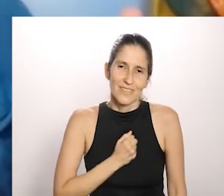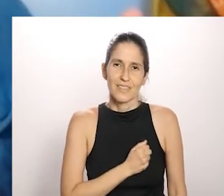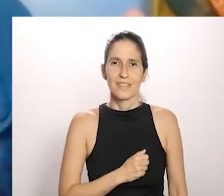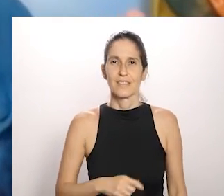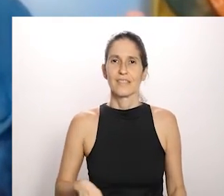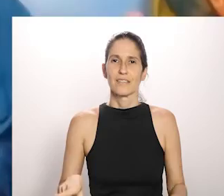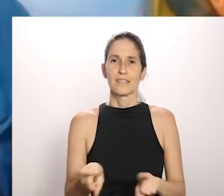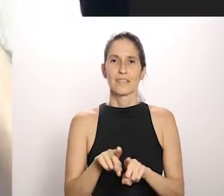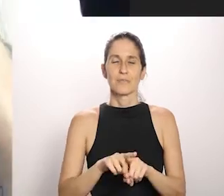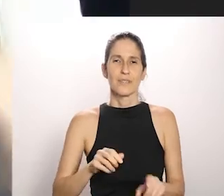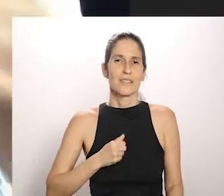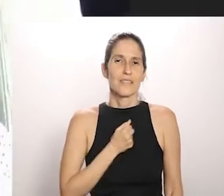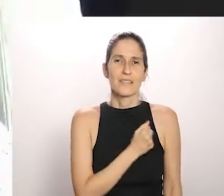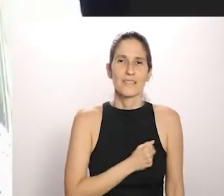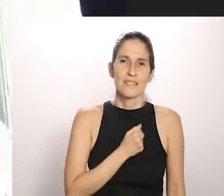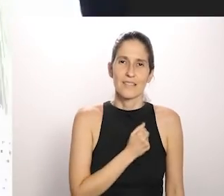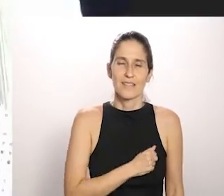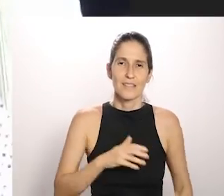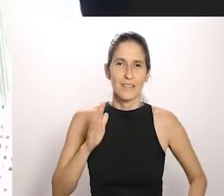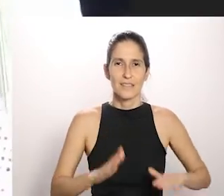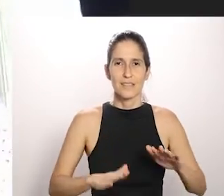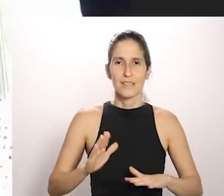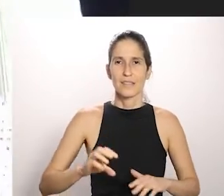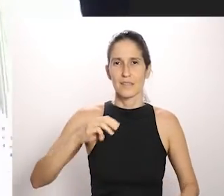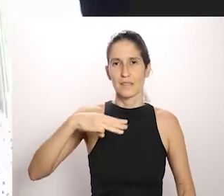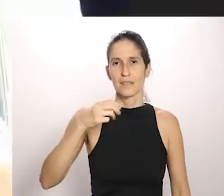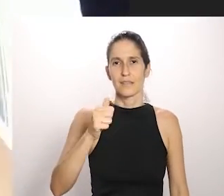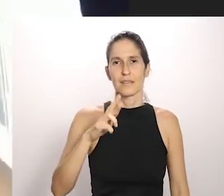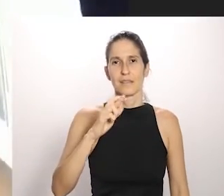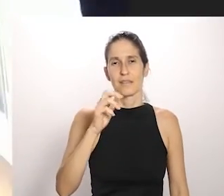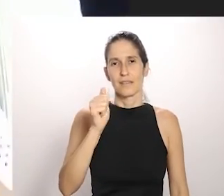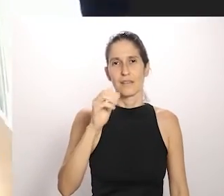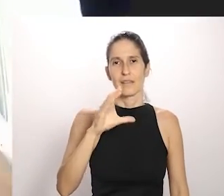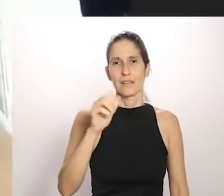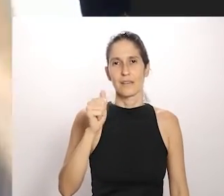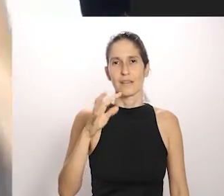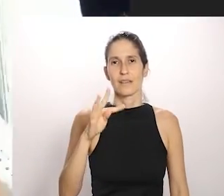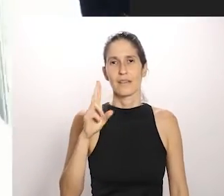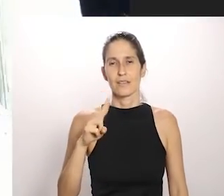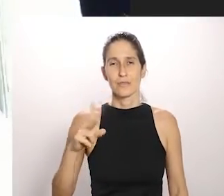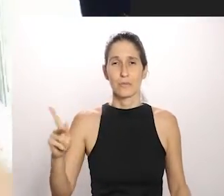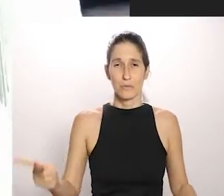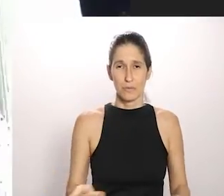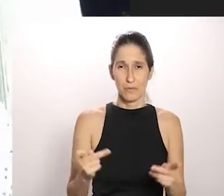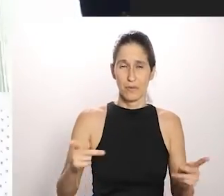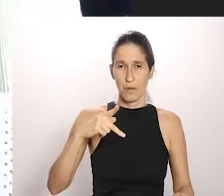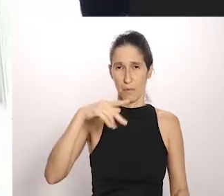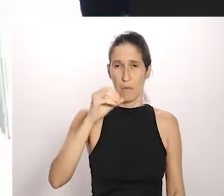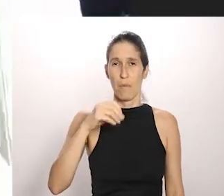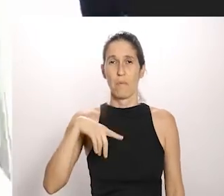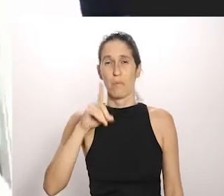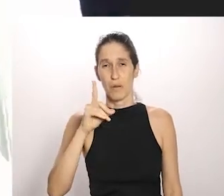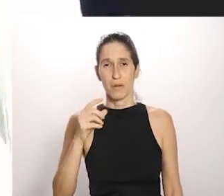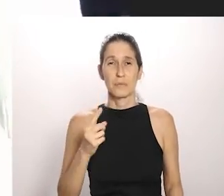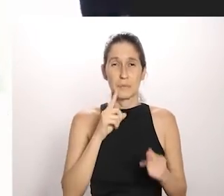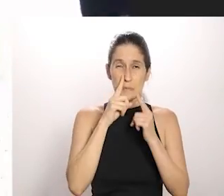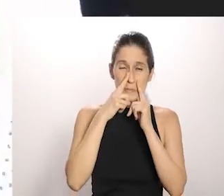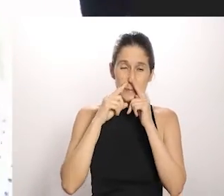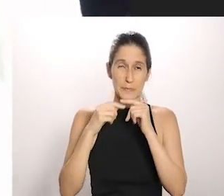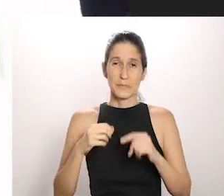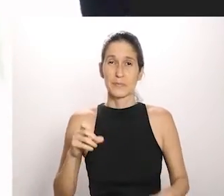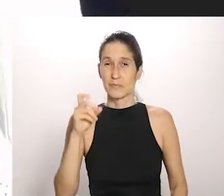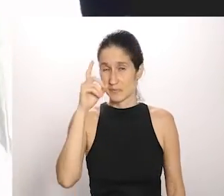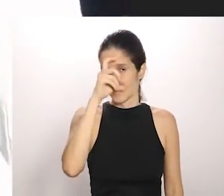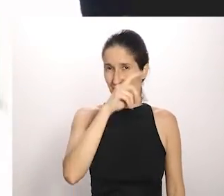Deus do céu. Eu estou com saudade de estar na sambada de Maracatu Rural quando chega de manhã que a gente vai só no narito e lá cheio de barro, cheio de terra. Pensa numa coisa. Ô,